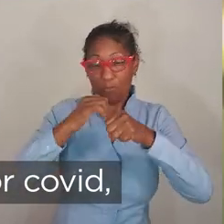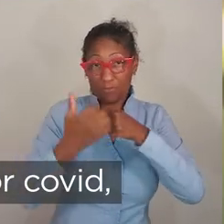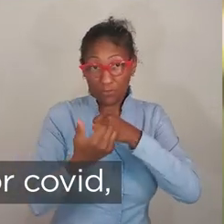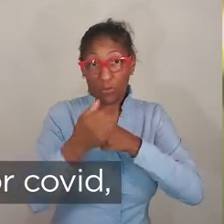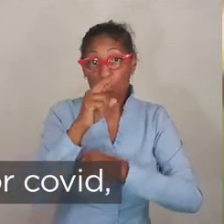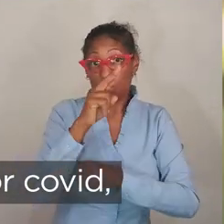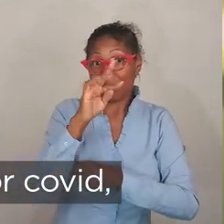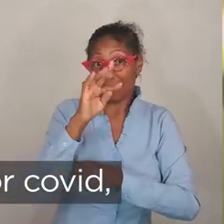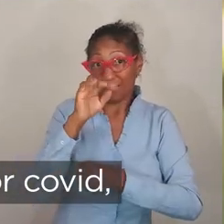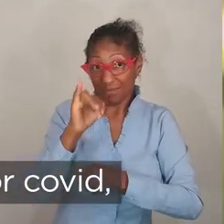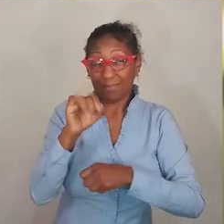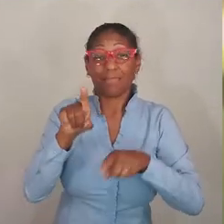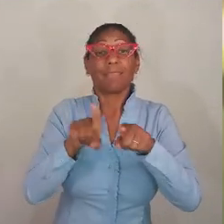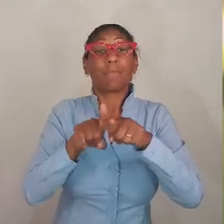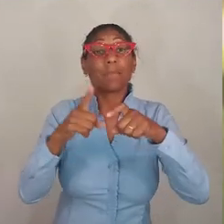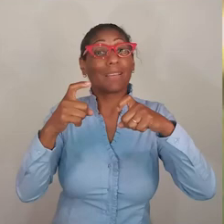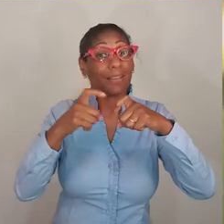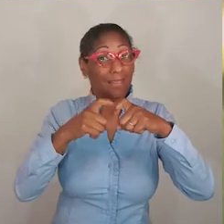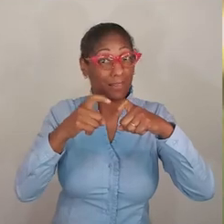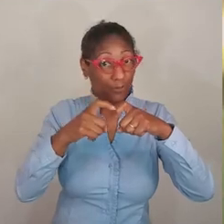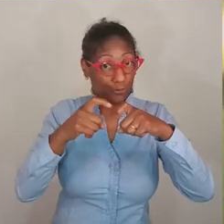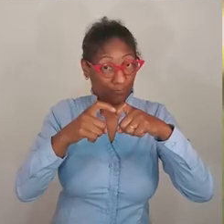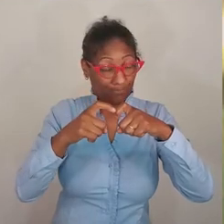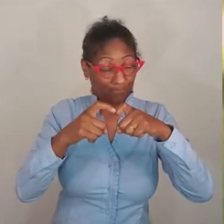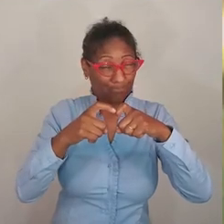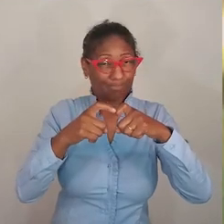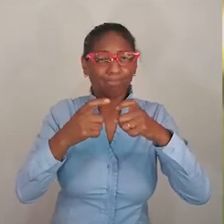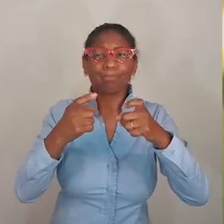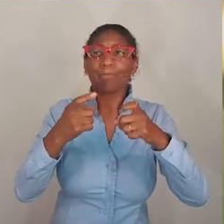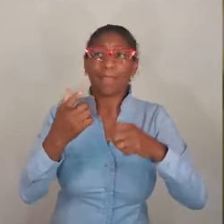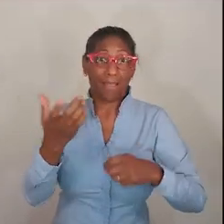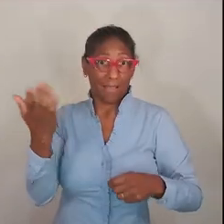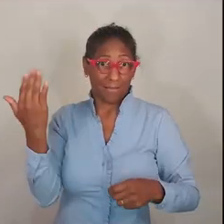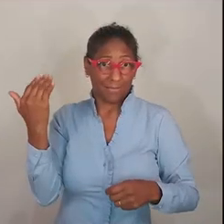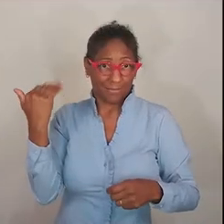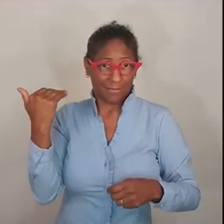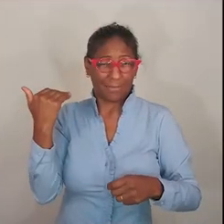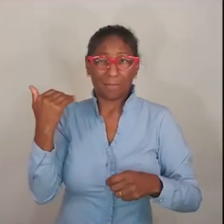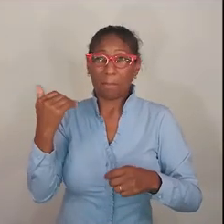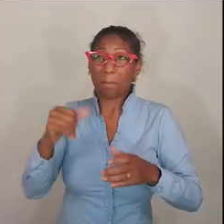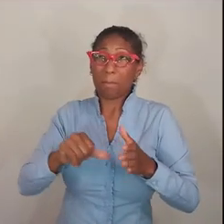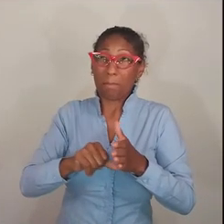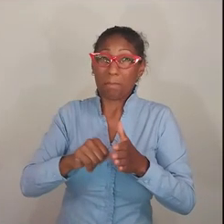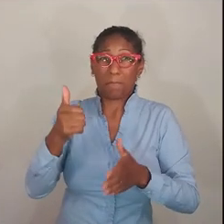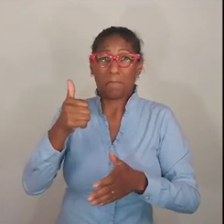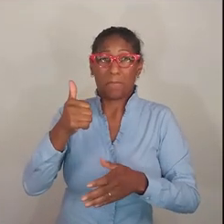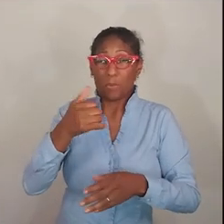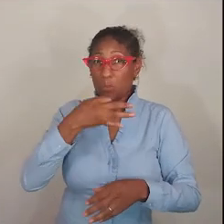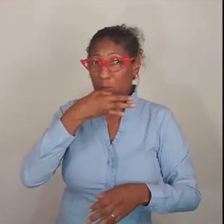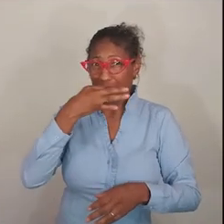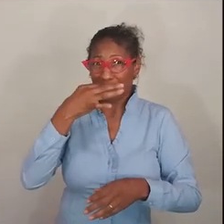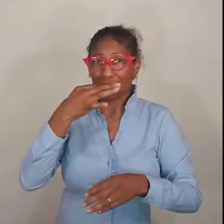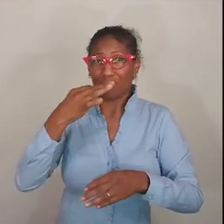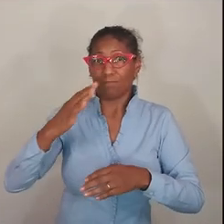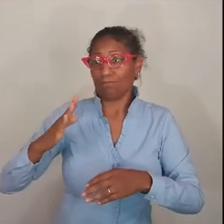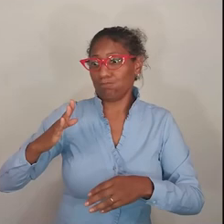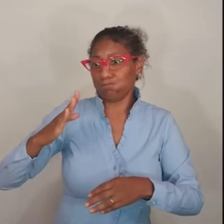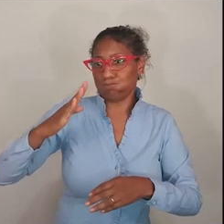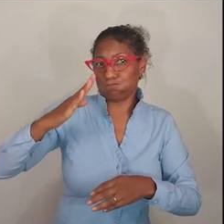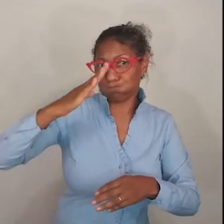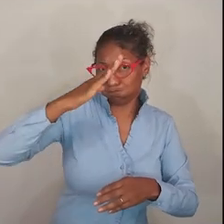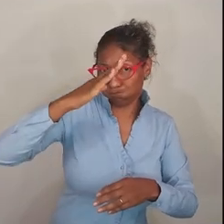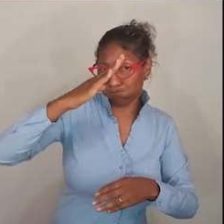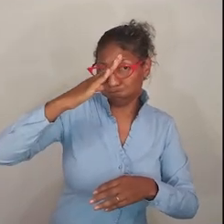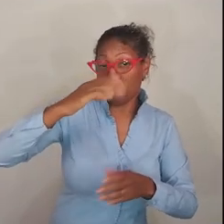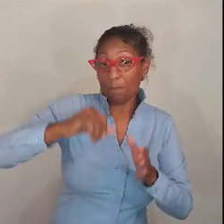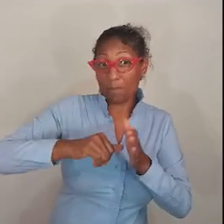de internados por Covid, tanto em UTI quanto em leitos clínicos. No primeiro grande pico da pandemia aqui no Rio Grande do Sul, que